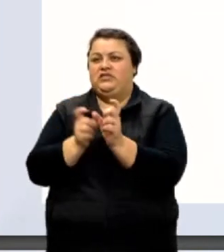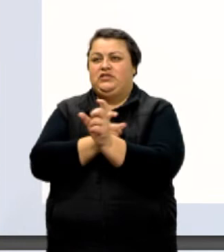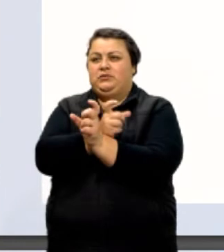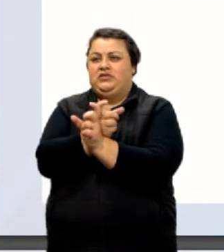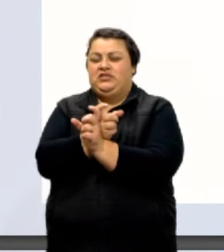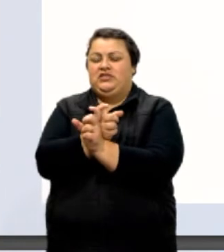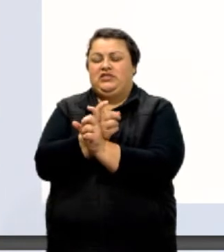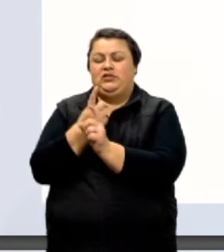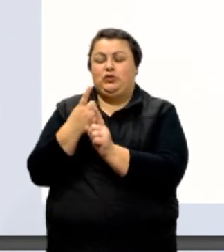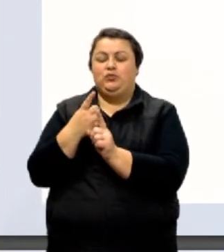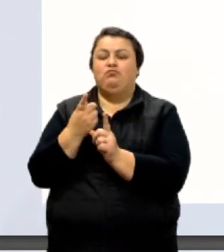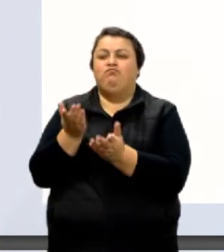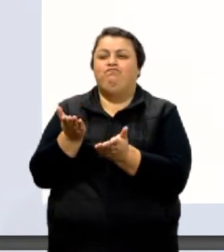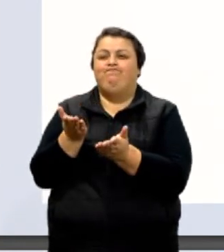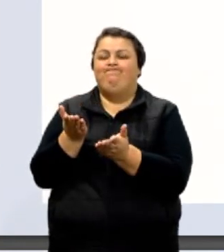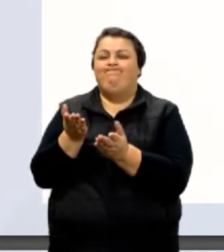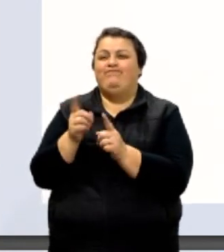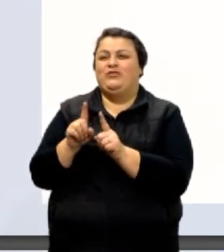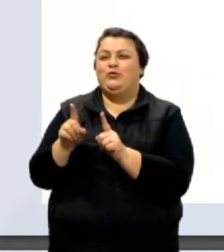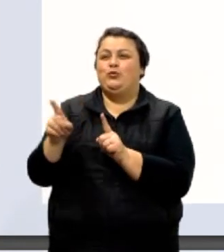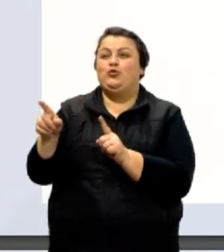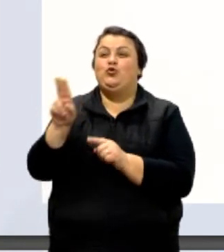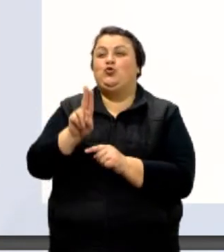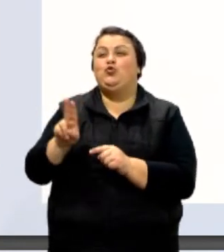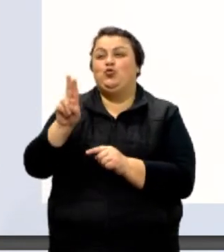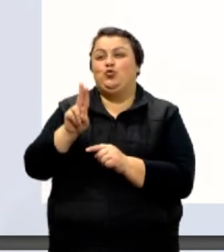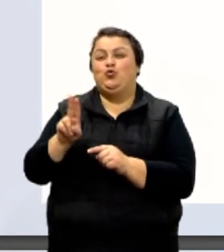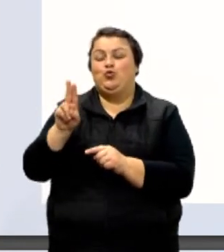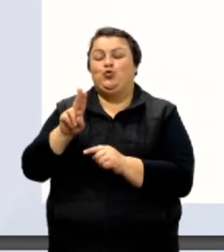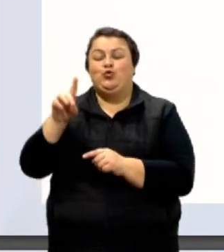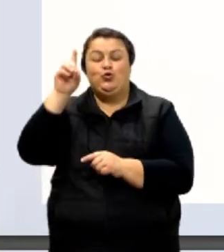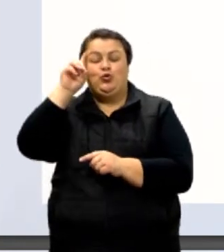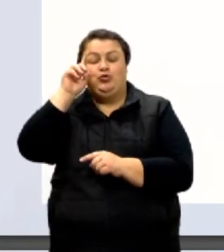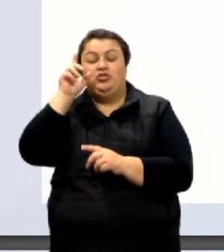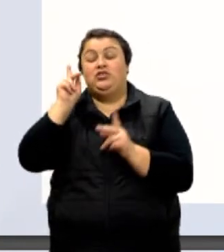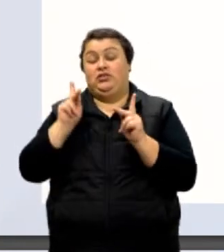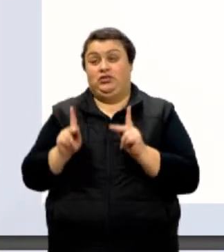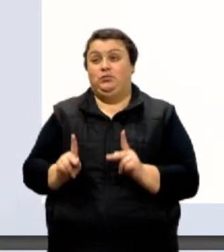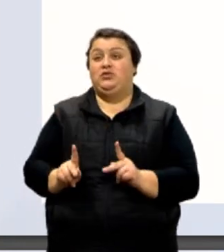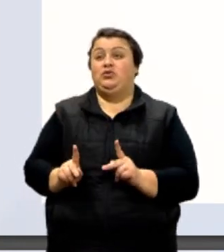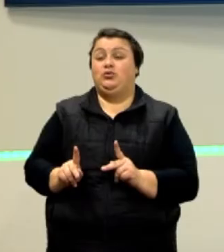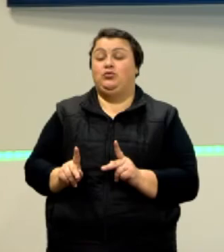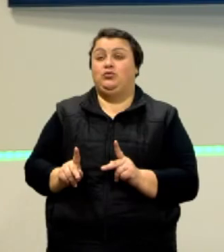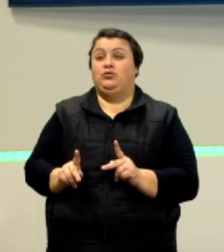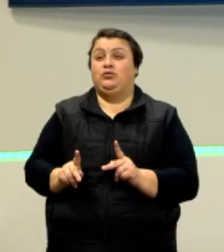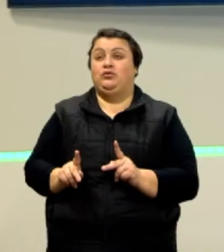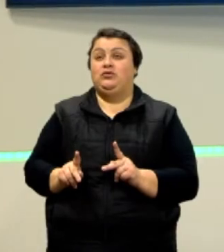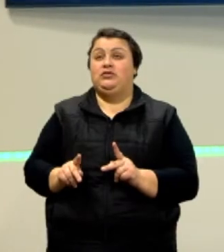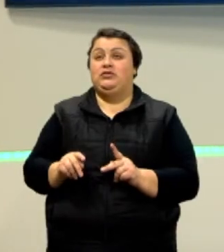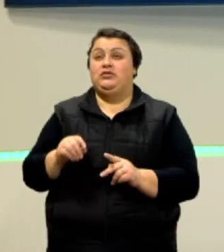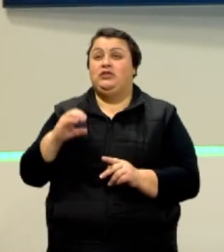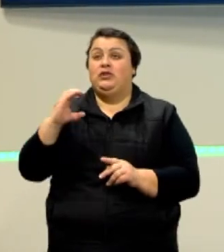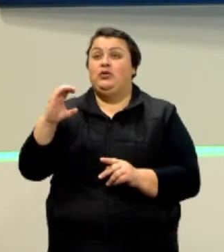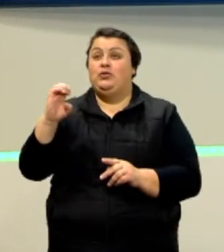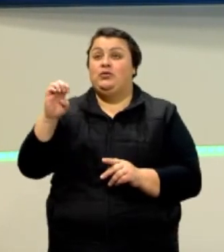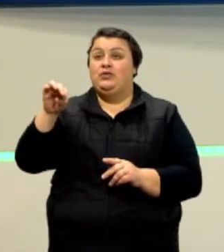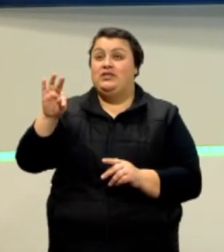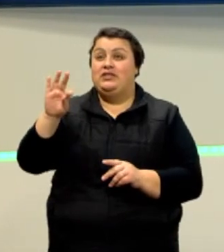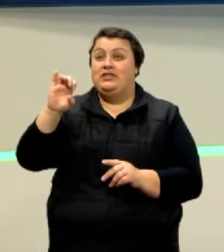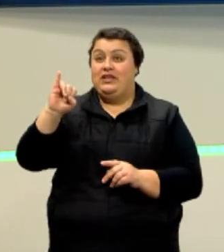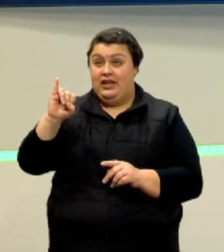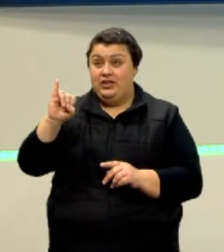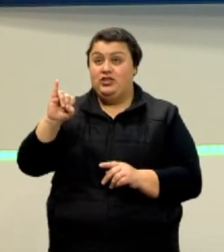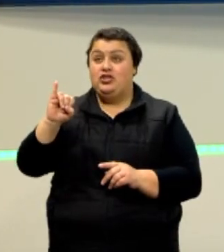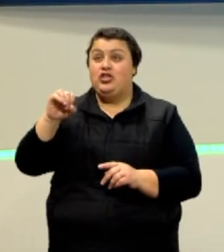muito longe do uso comum das pessoas ainda. Então, centi, mili, micro, nano, esses